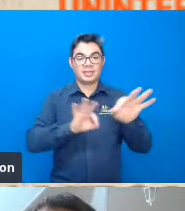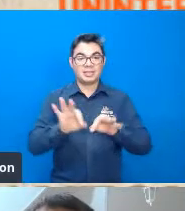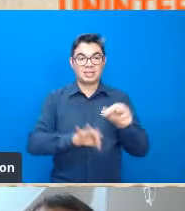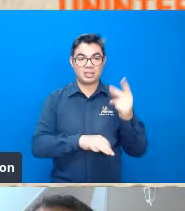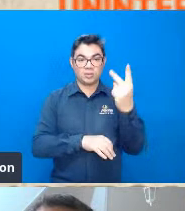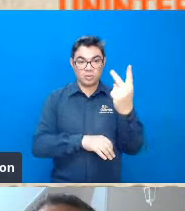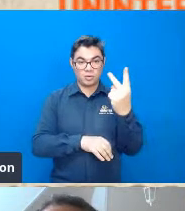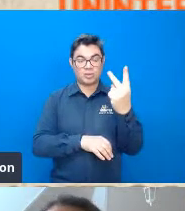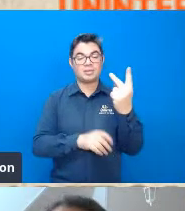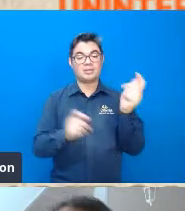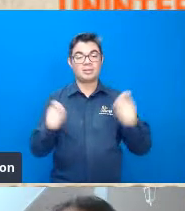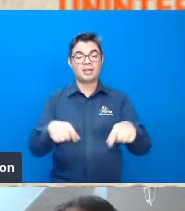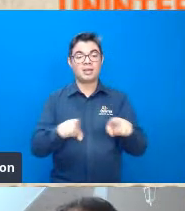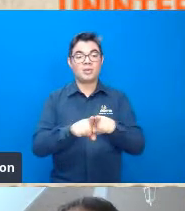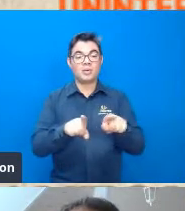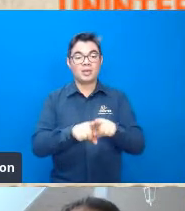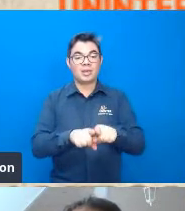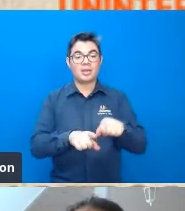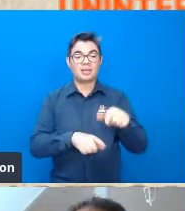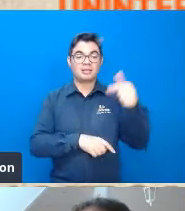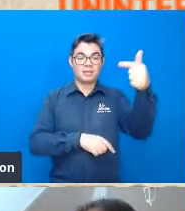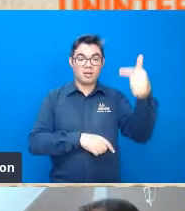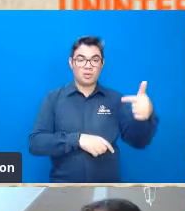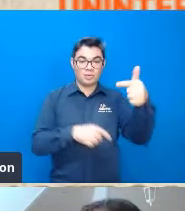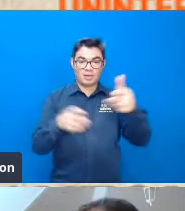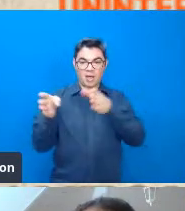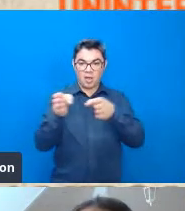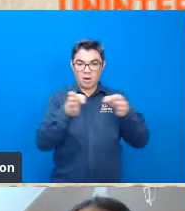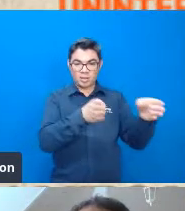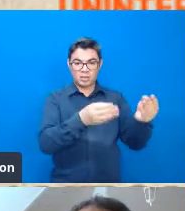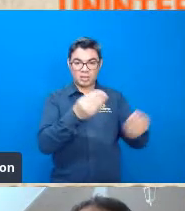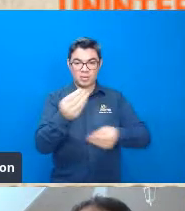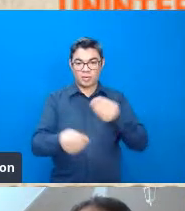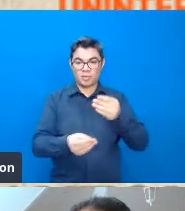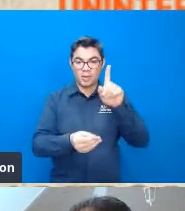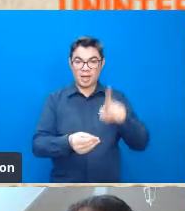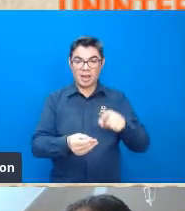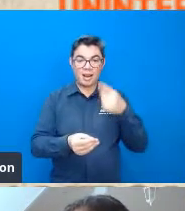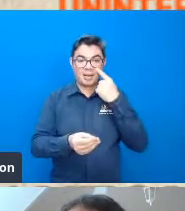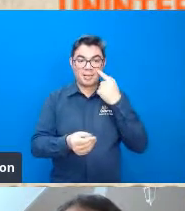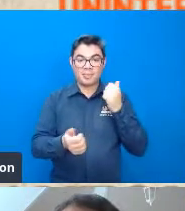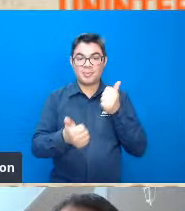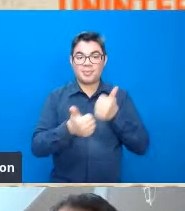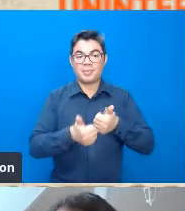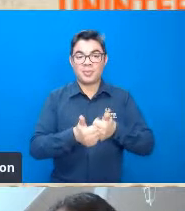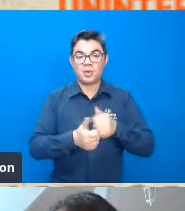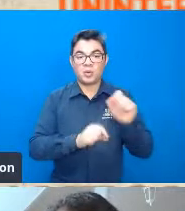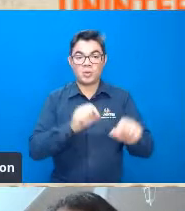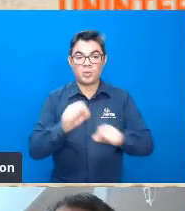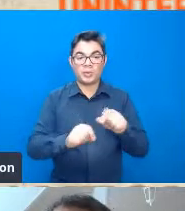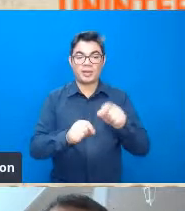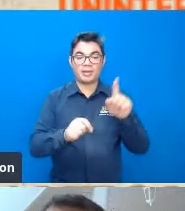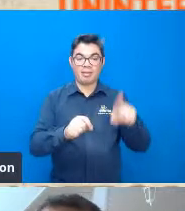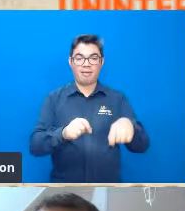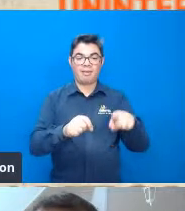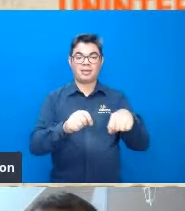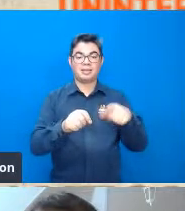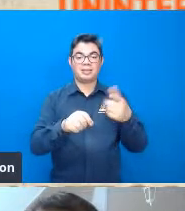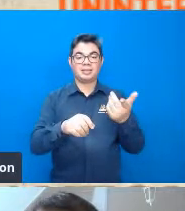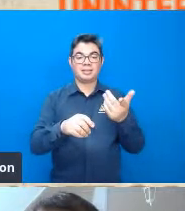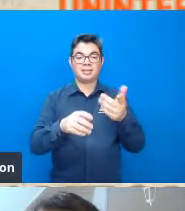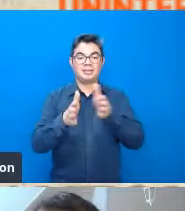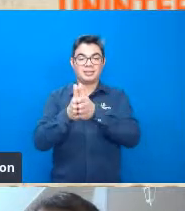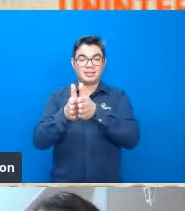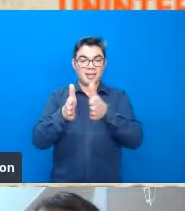ordem quer dizer que é uma bacia que está sendo está próximo de um estágio de